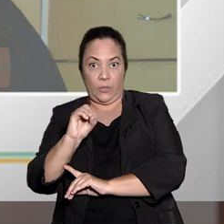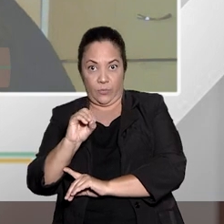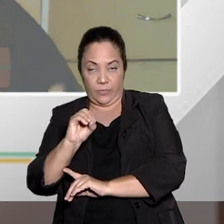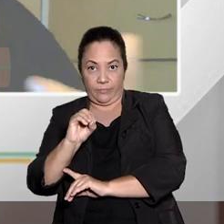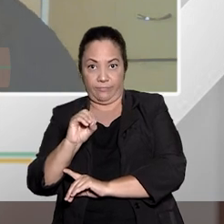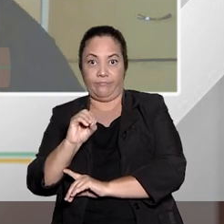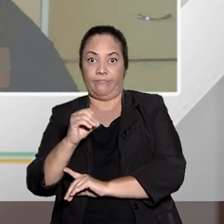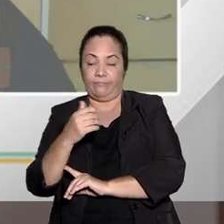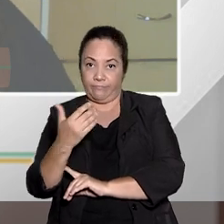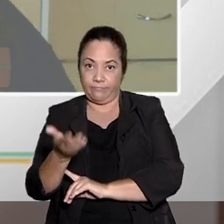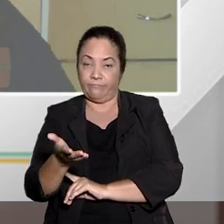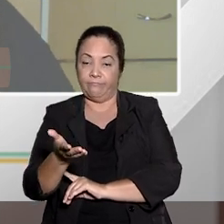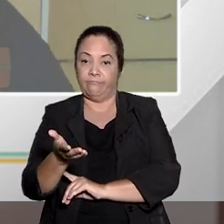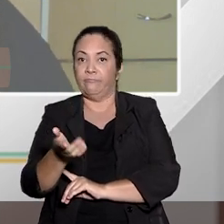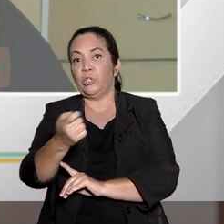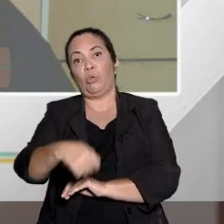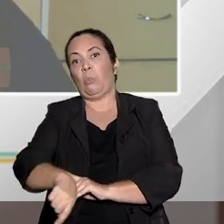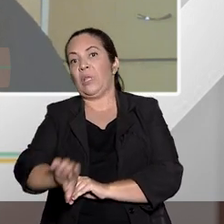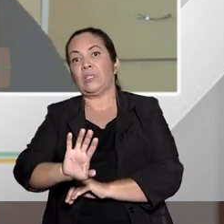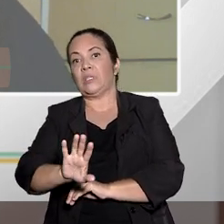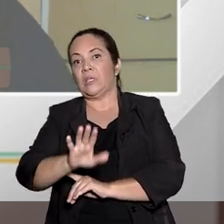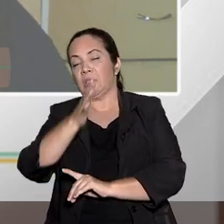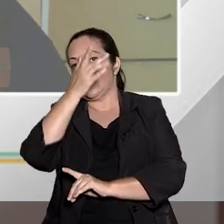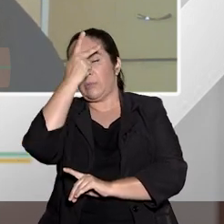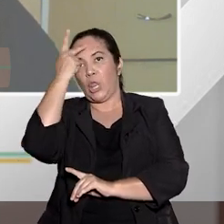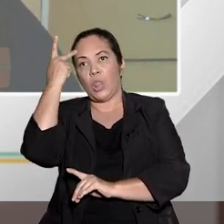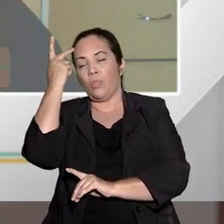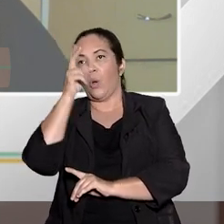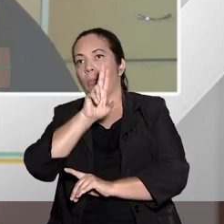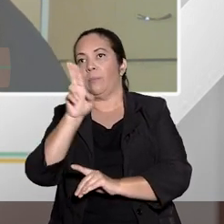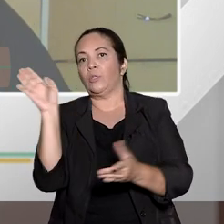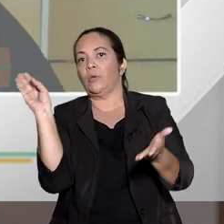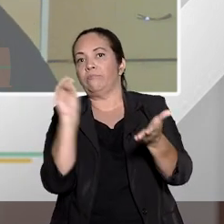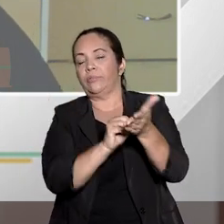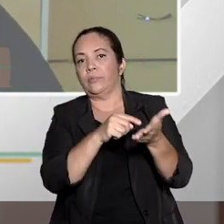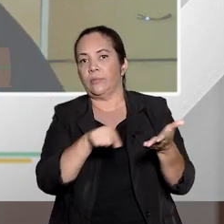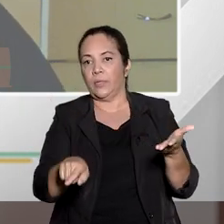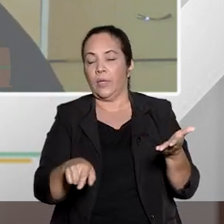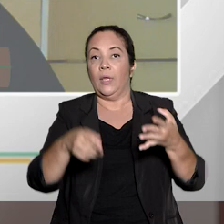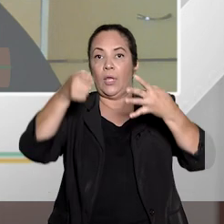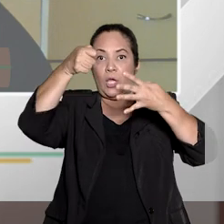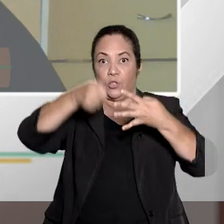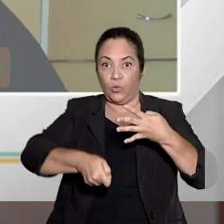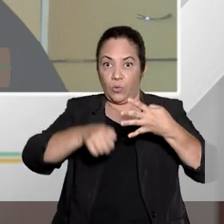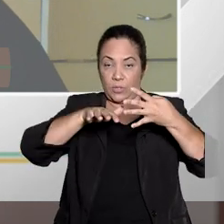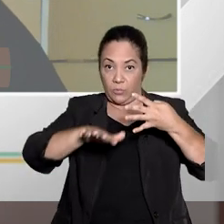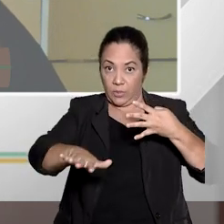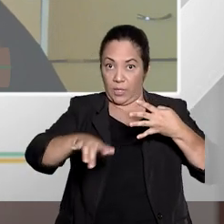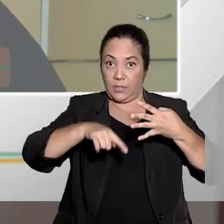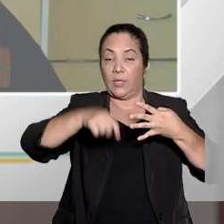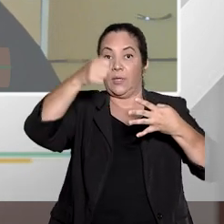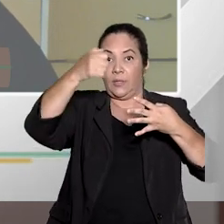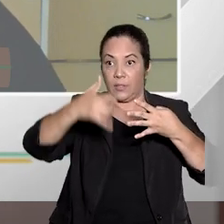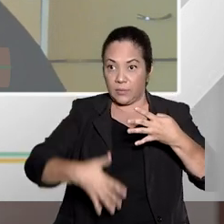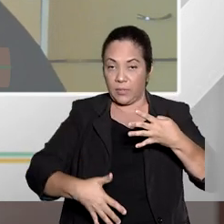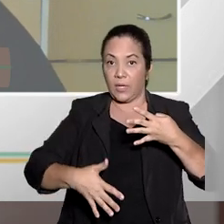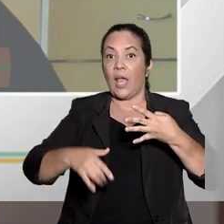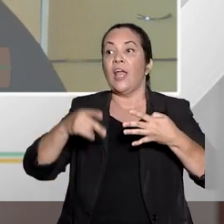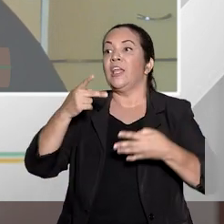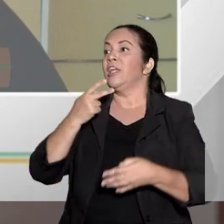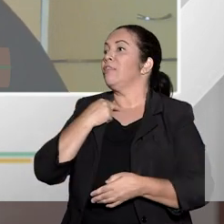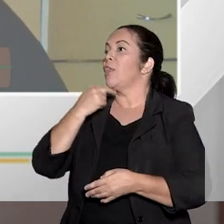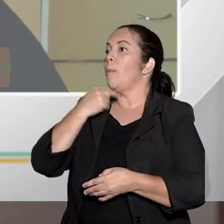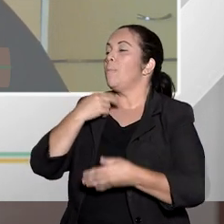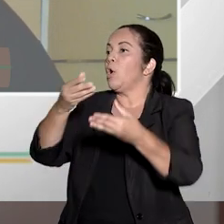ofício, ainda que não tivesse nenhuma provocação. Então, apesar dessa jurisprudência dominante, de que não se admite o